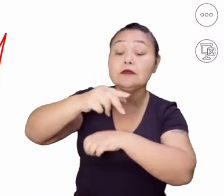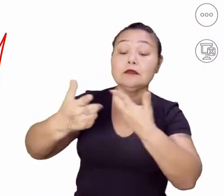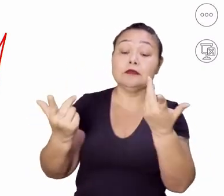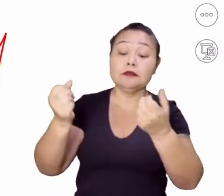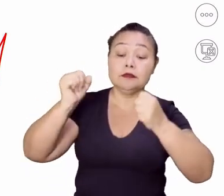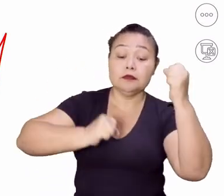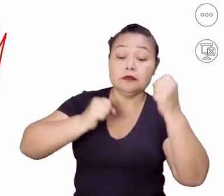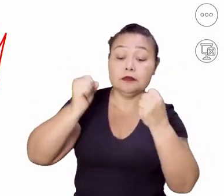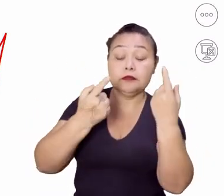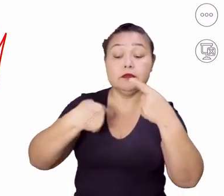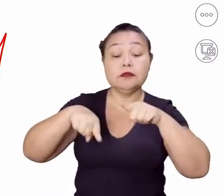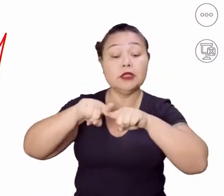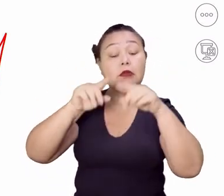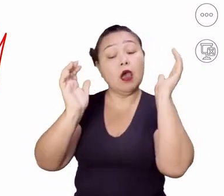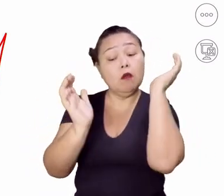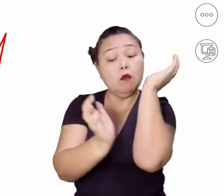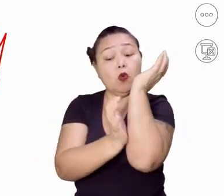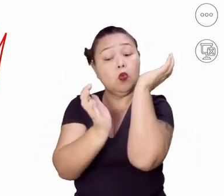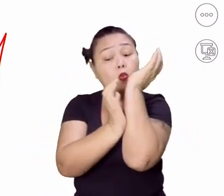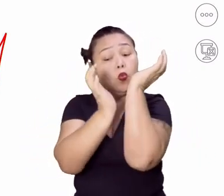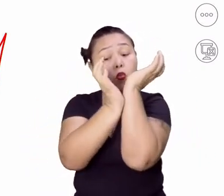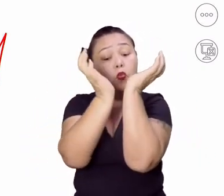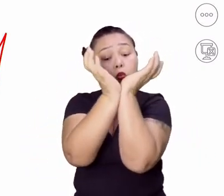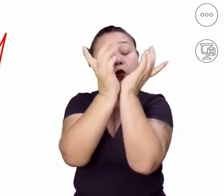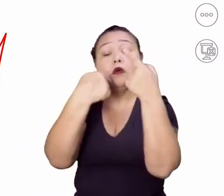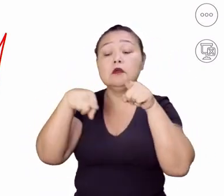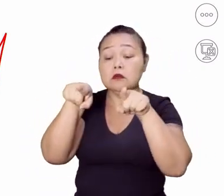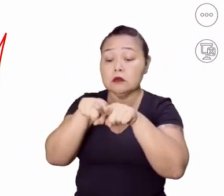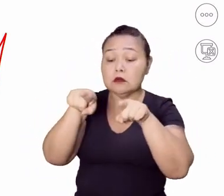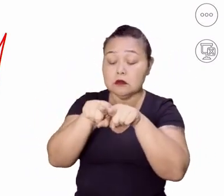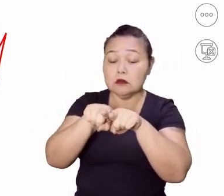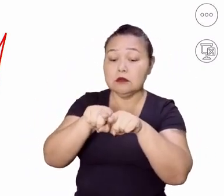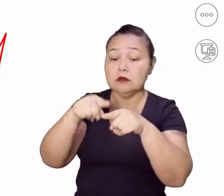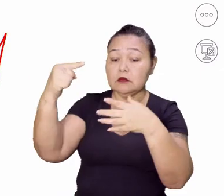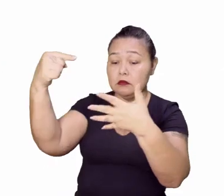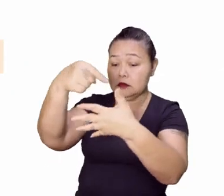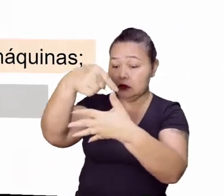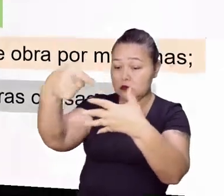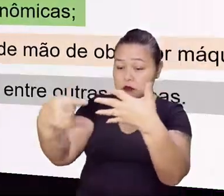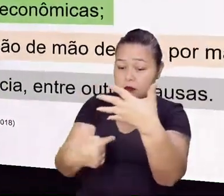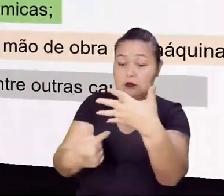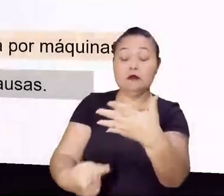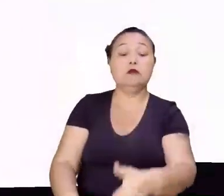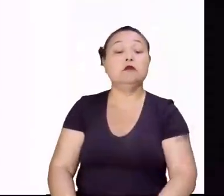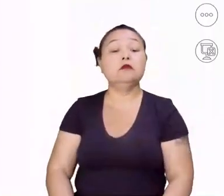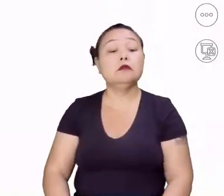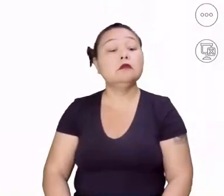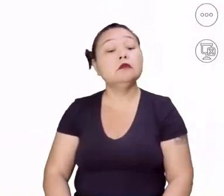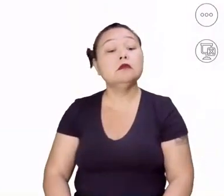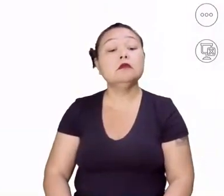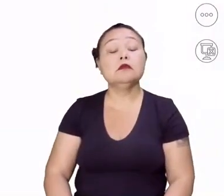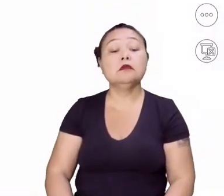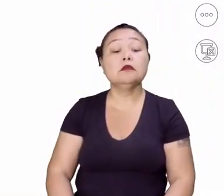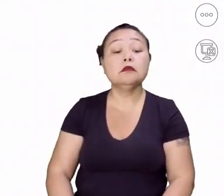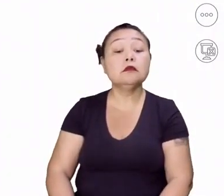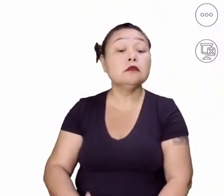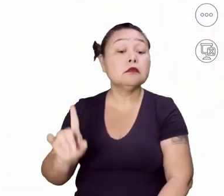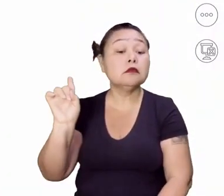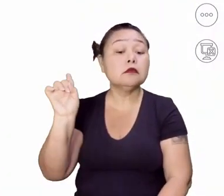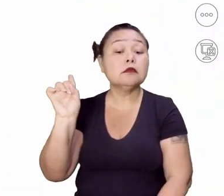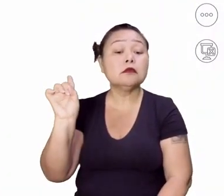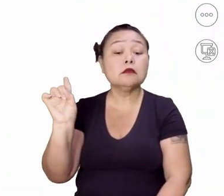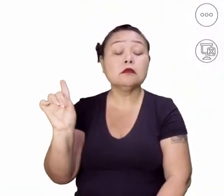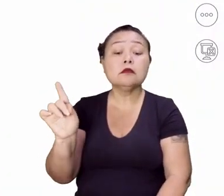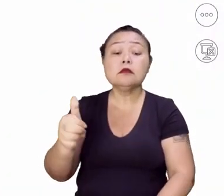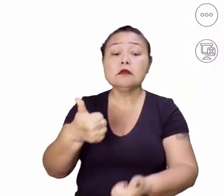Também outras causas que podem aparecer no conjunto da obra aí, do contexto, né? E sobre